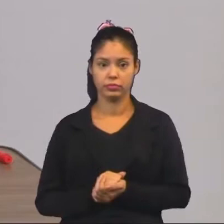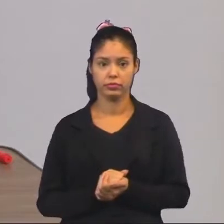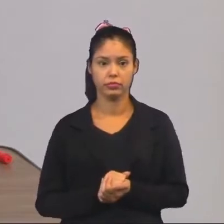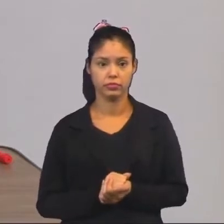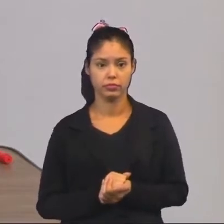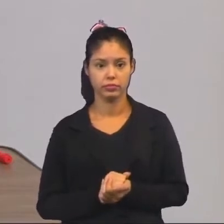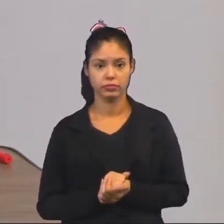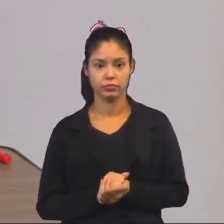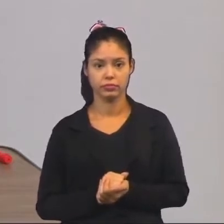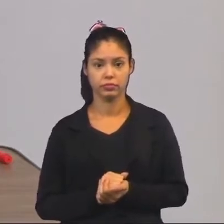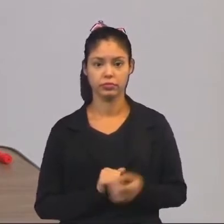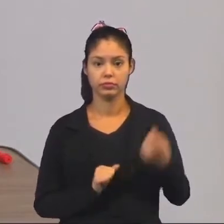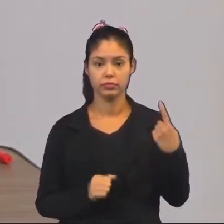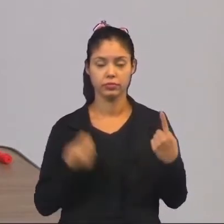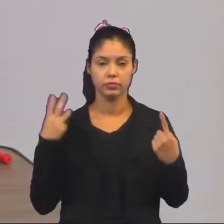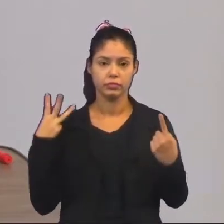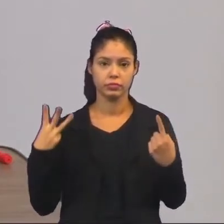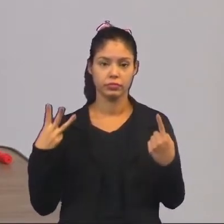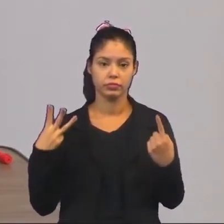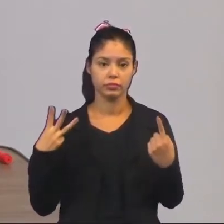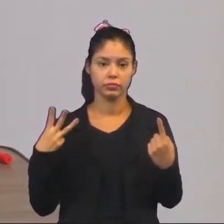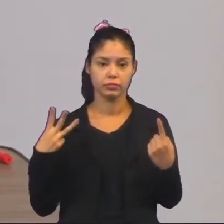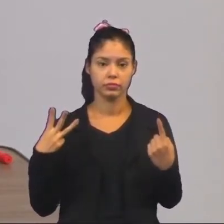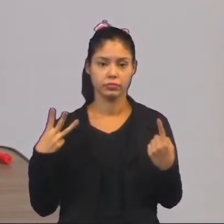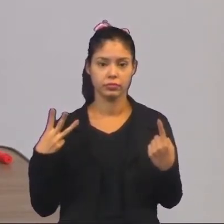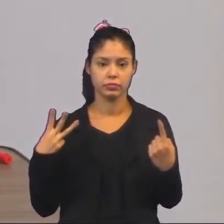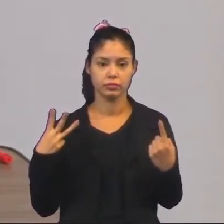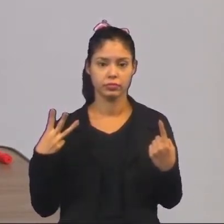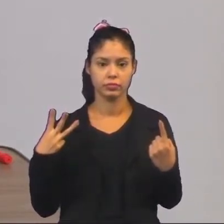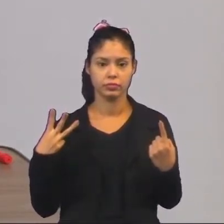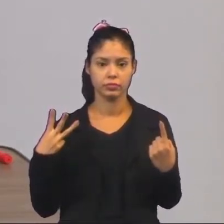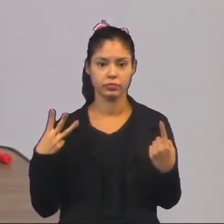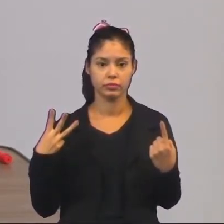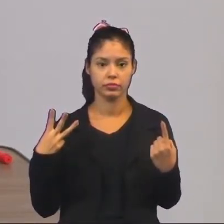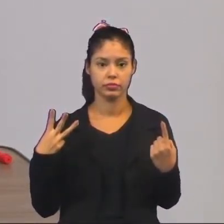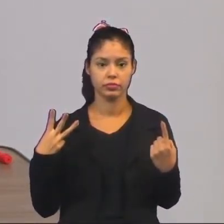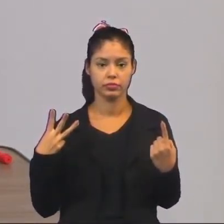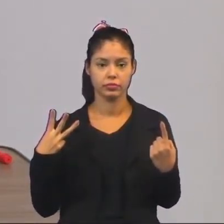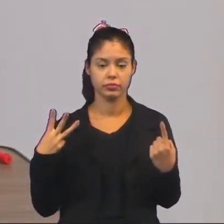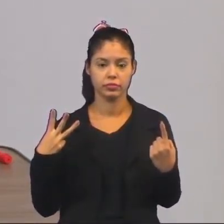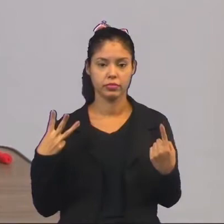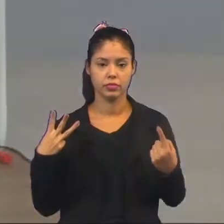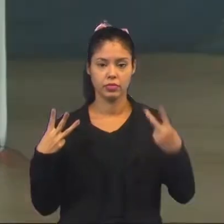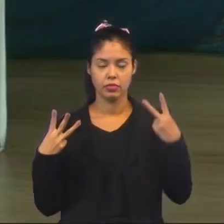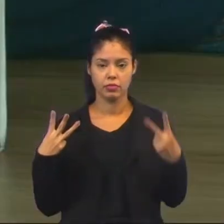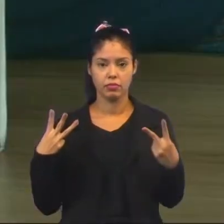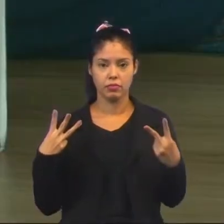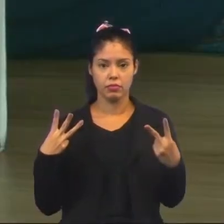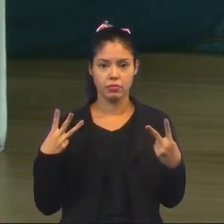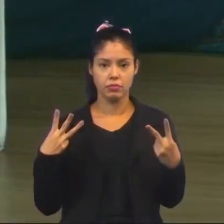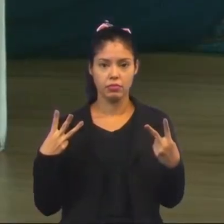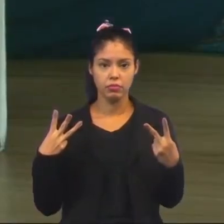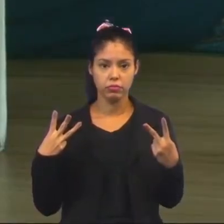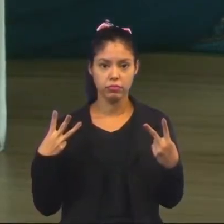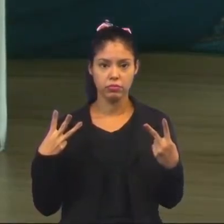vamos pegar aqui o 1, o 3 com 1, eu vou poder montar o 3 com 2,